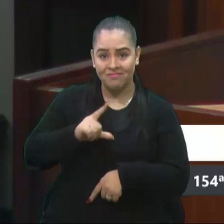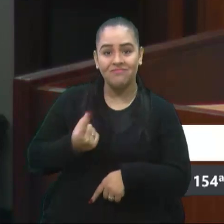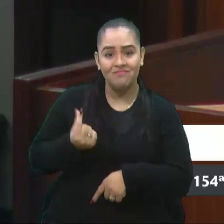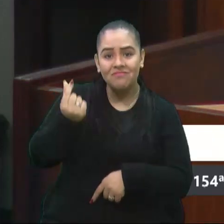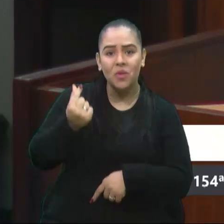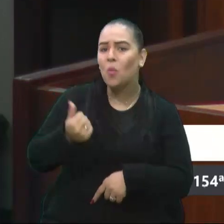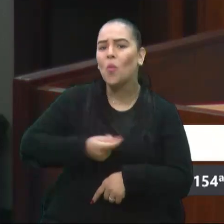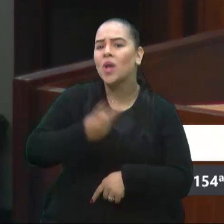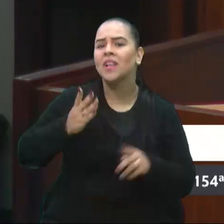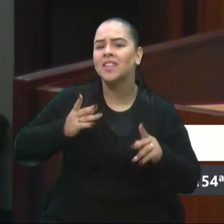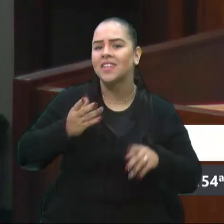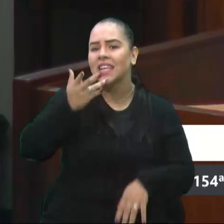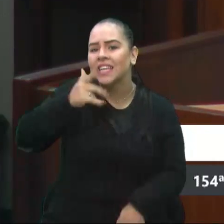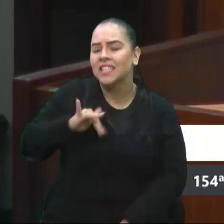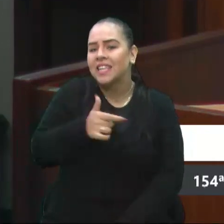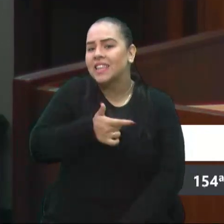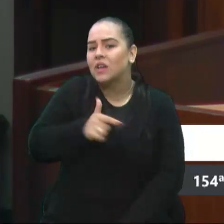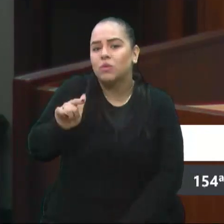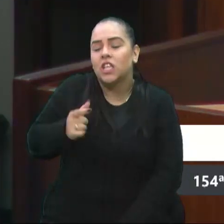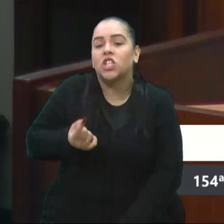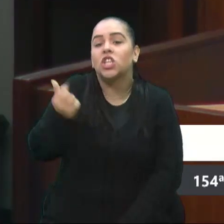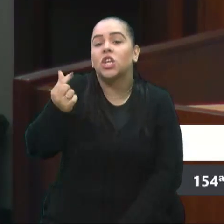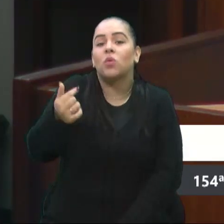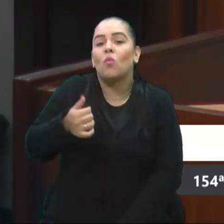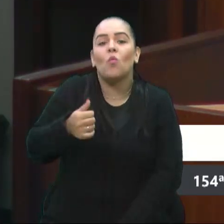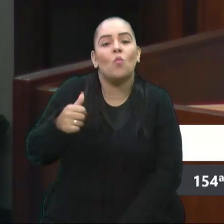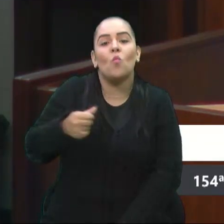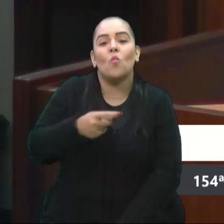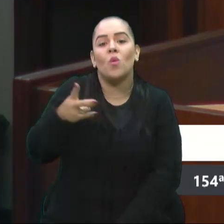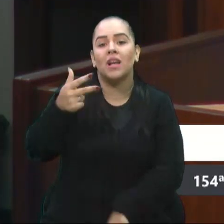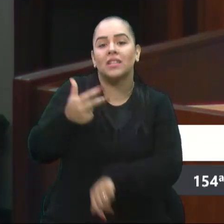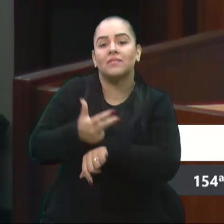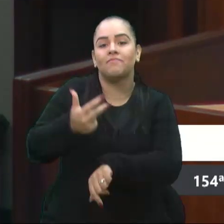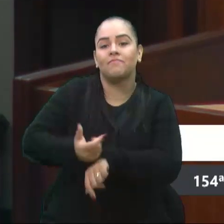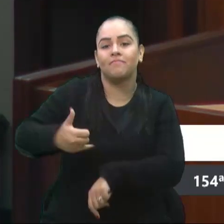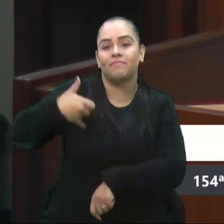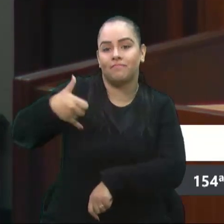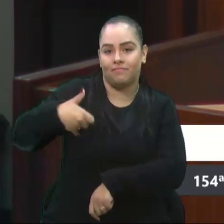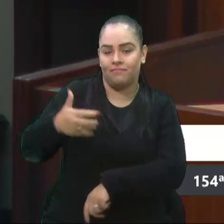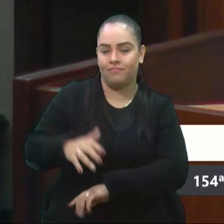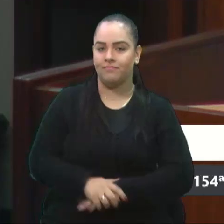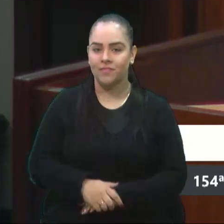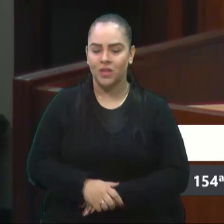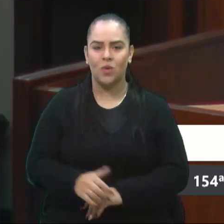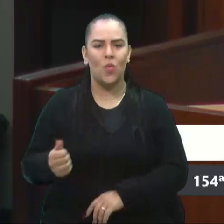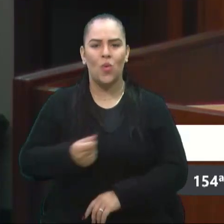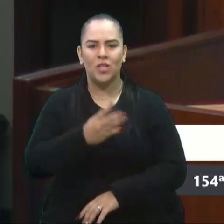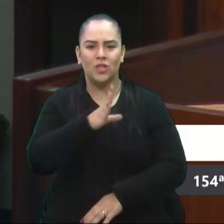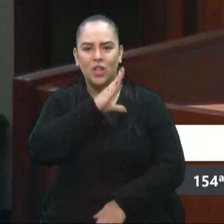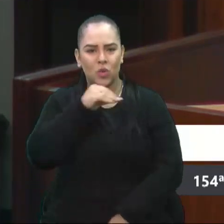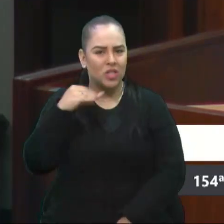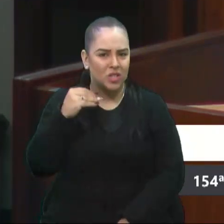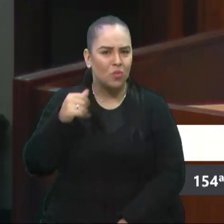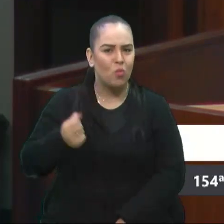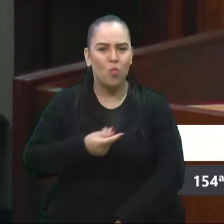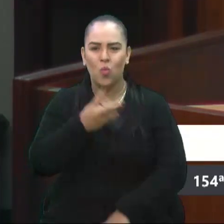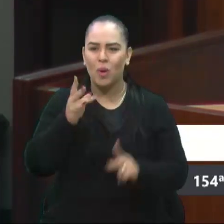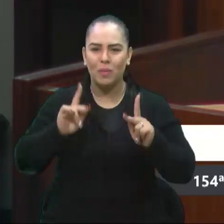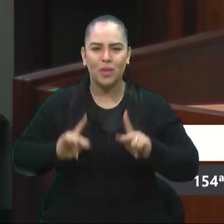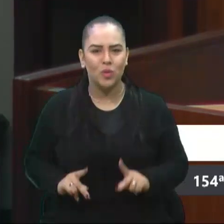pessoas não tem? Quantas crianças não tem? Quantos idosos? Quantas crianças? Quantos adolescentes? Quantas pessoas